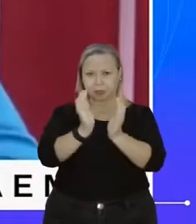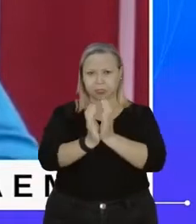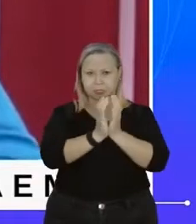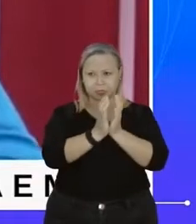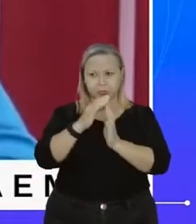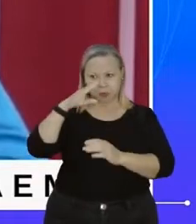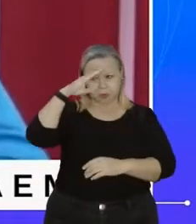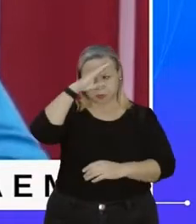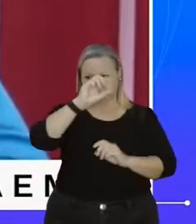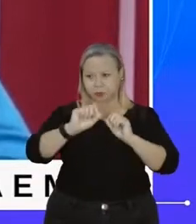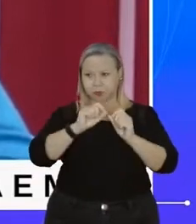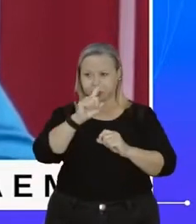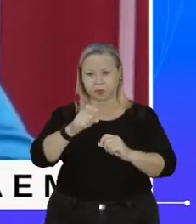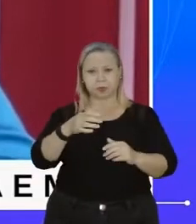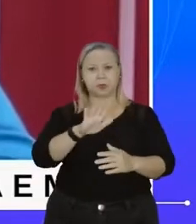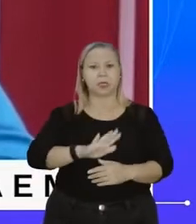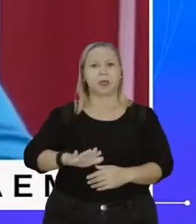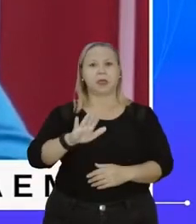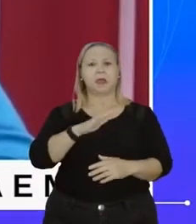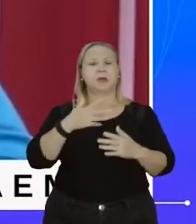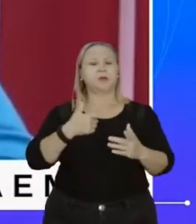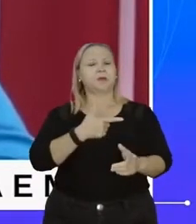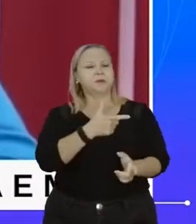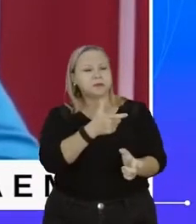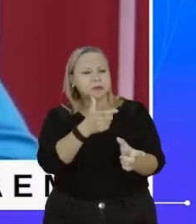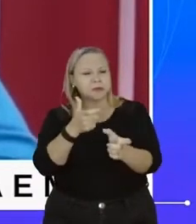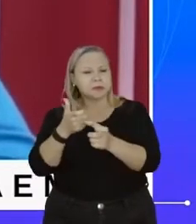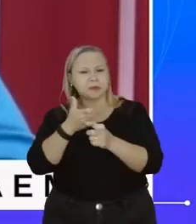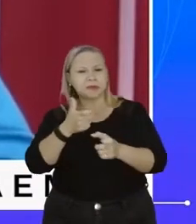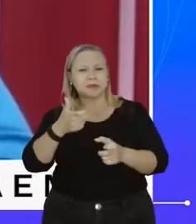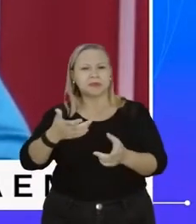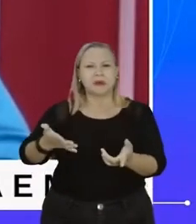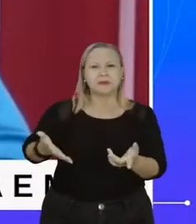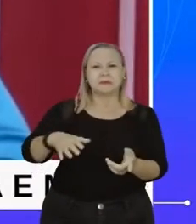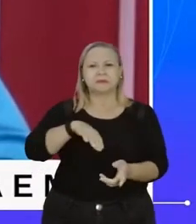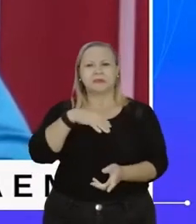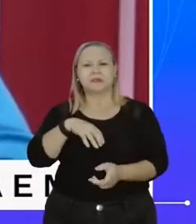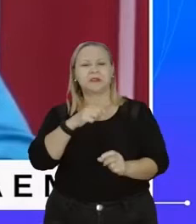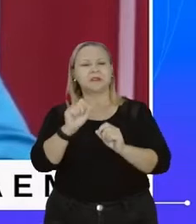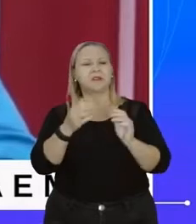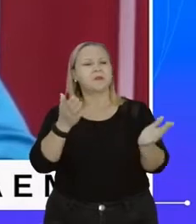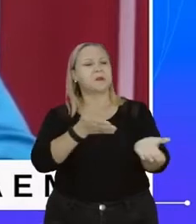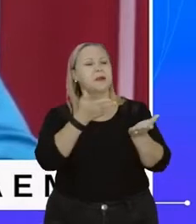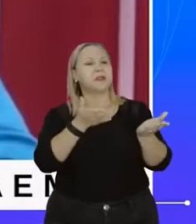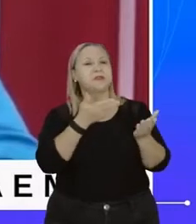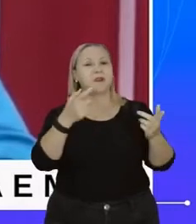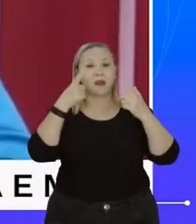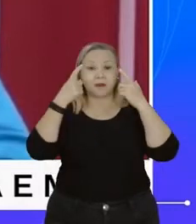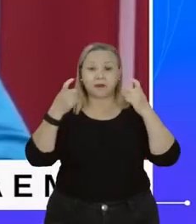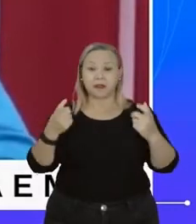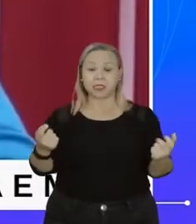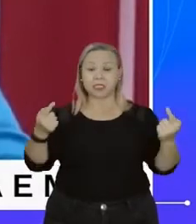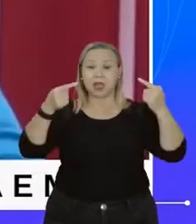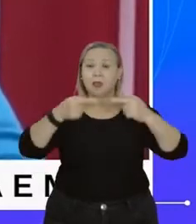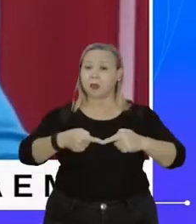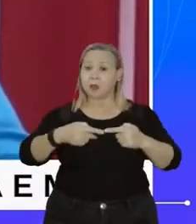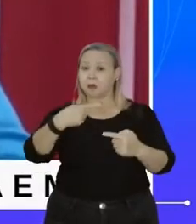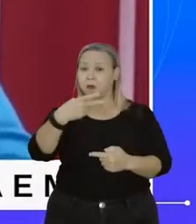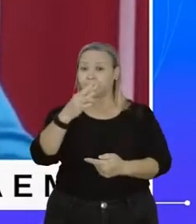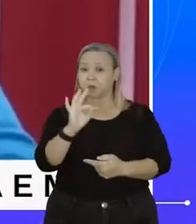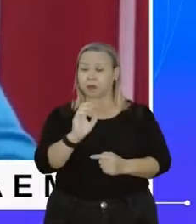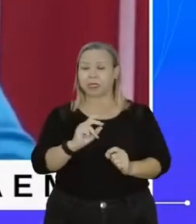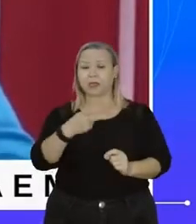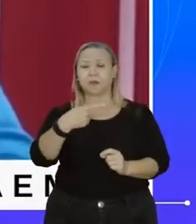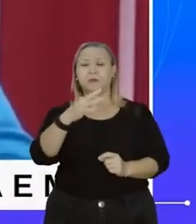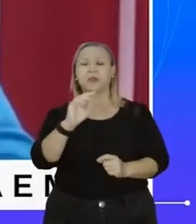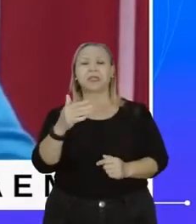bolsonaristas, que são todos valentes, armados, são os que mais incentivaram violência contra a gente. Que petista